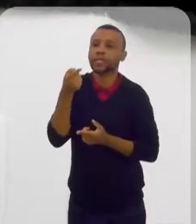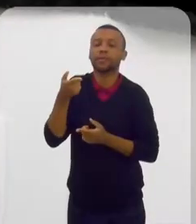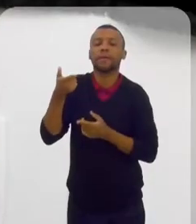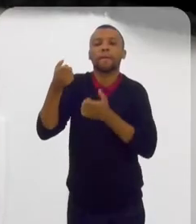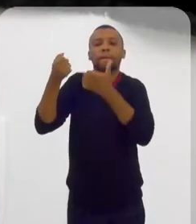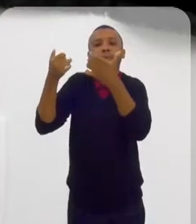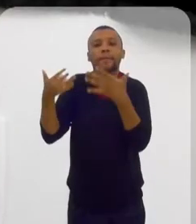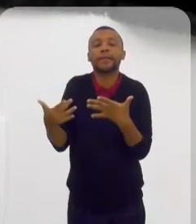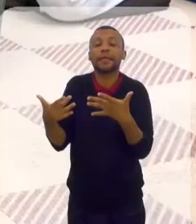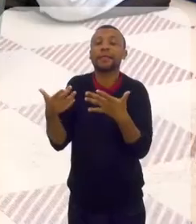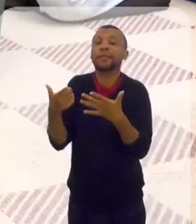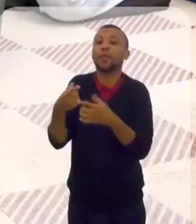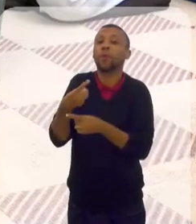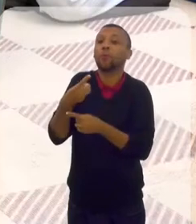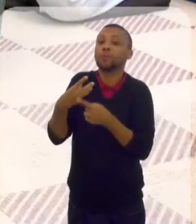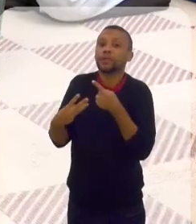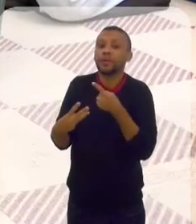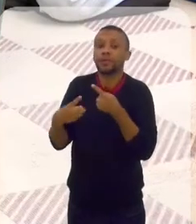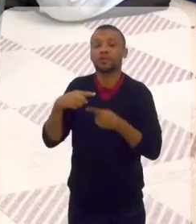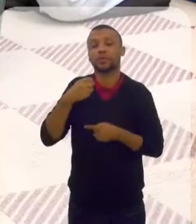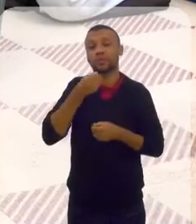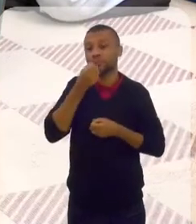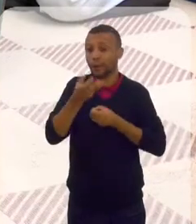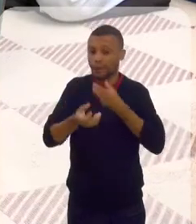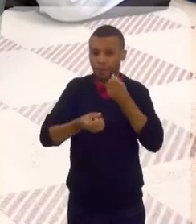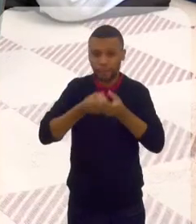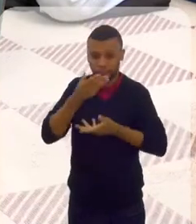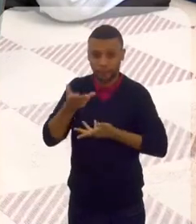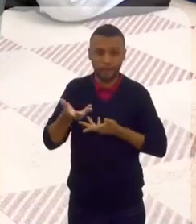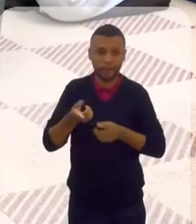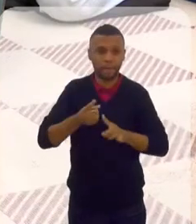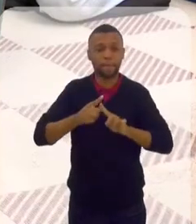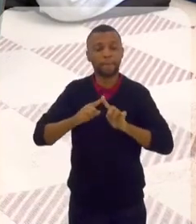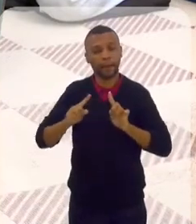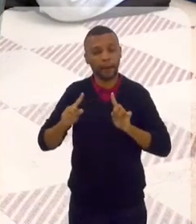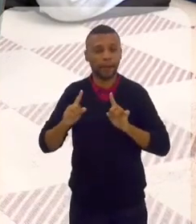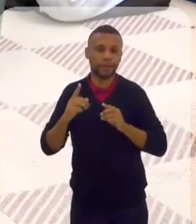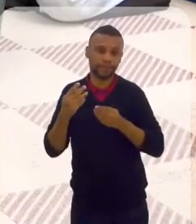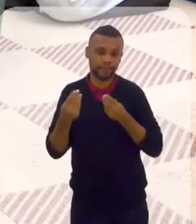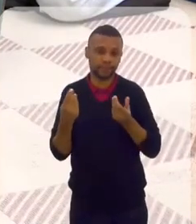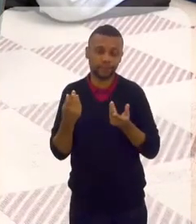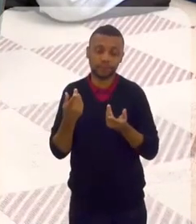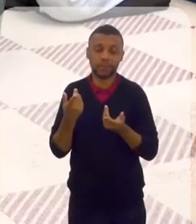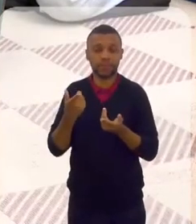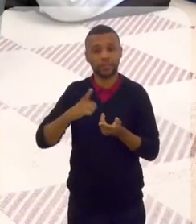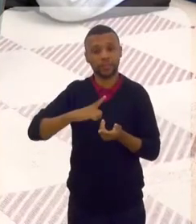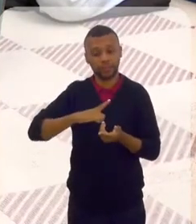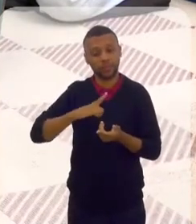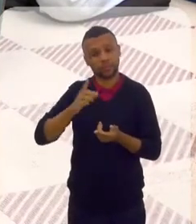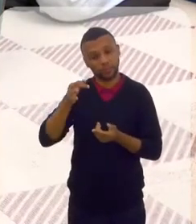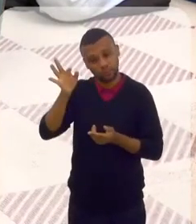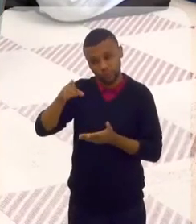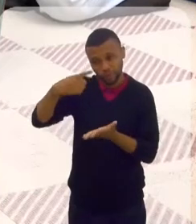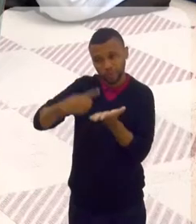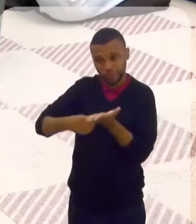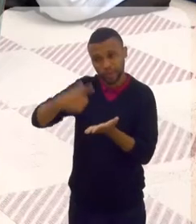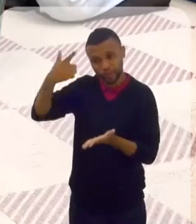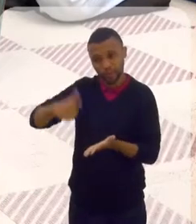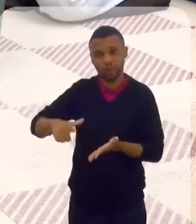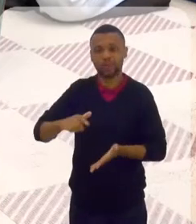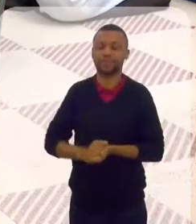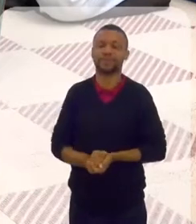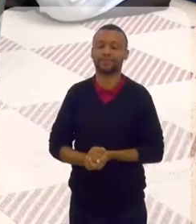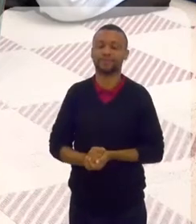nem falar um terço do que a gente tinha para falar. Mas que é um motivo para eu estar de volta. Sim, segundo episódio. Está certo?